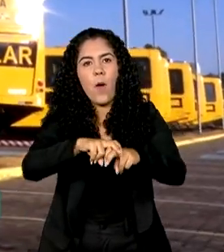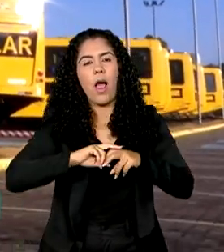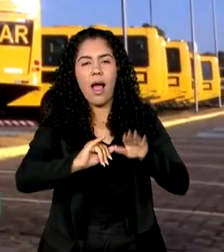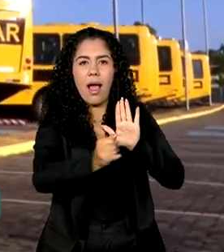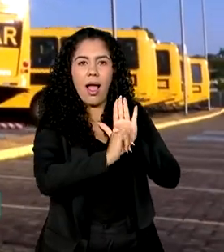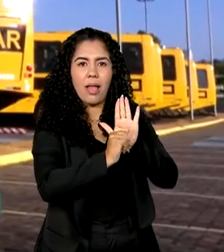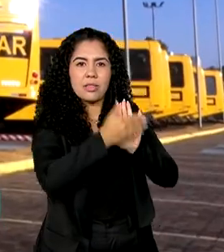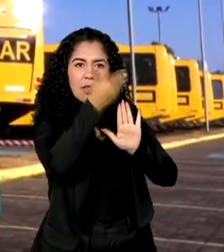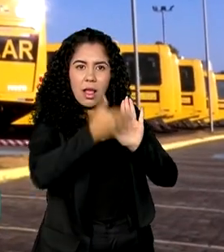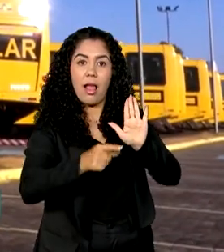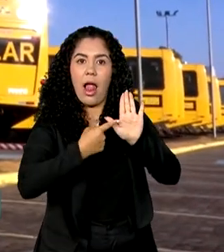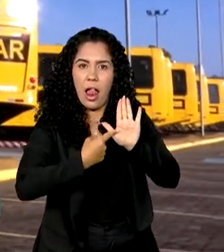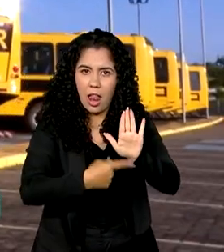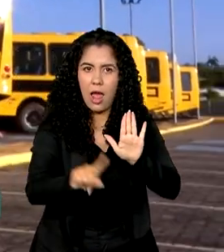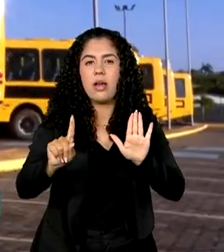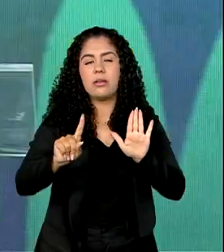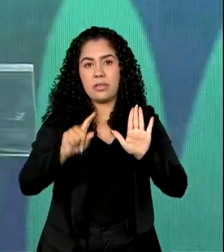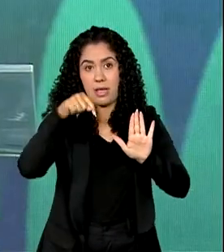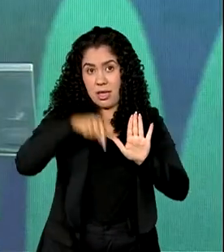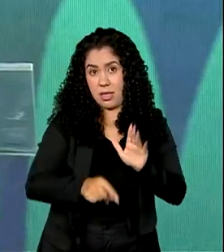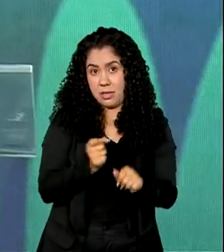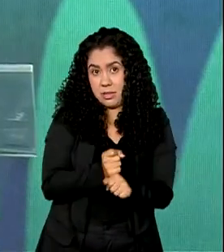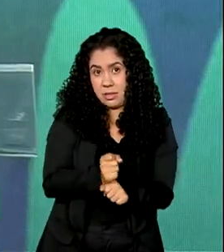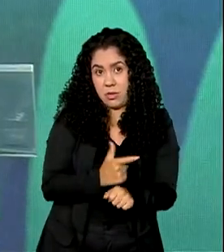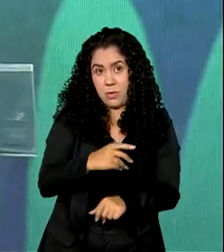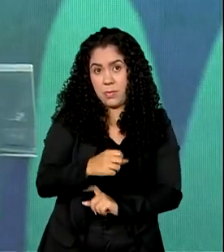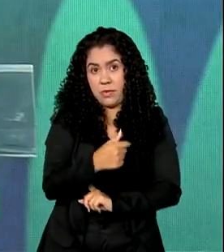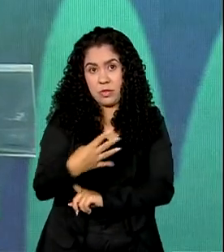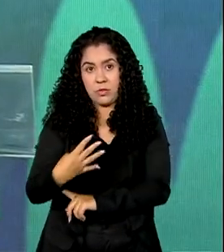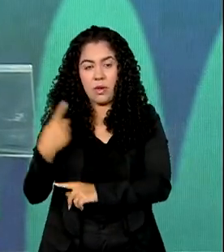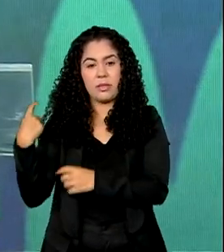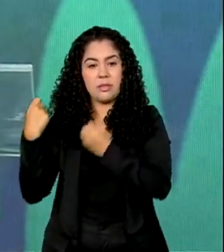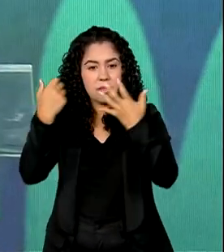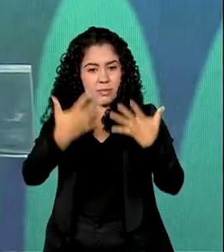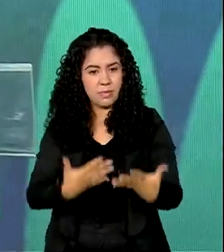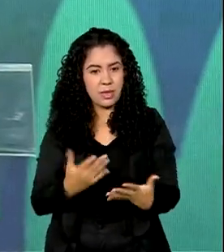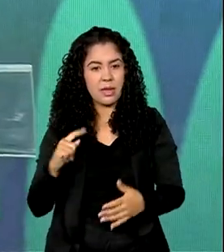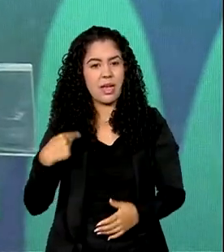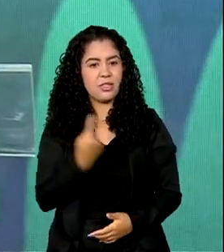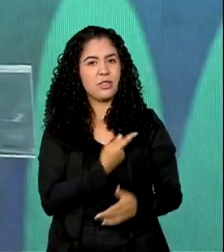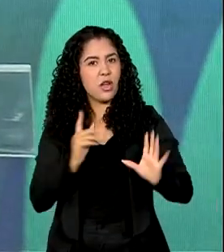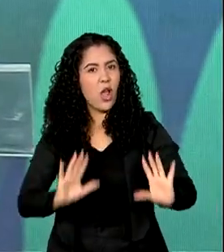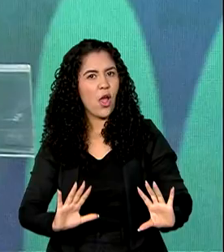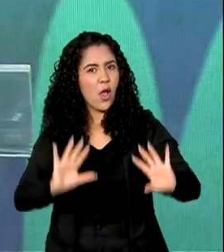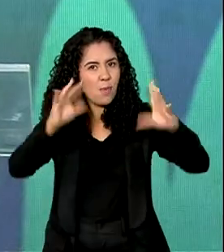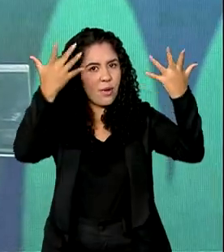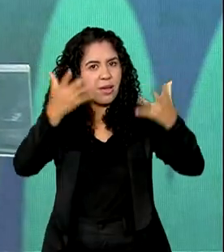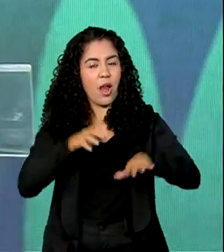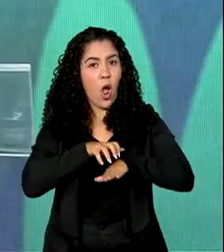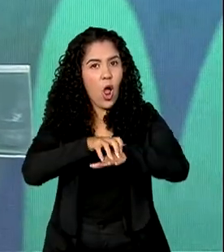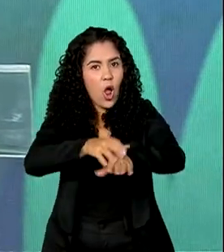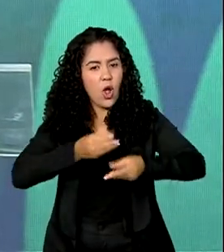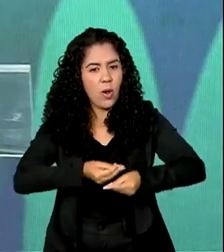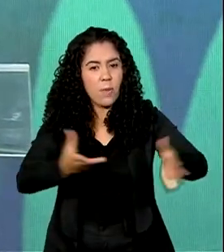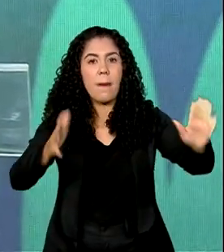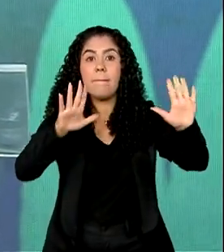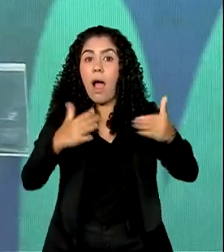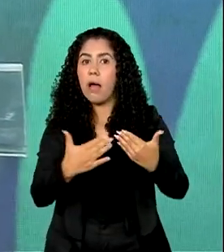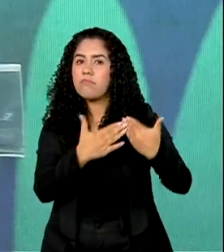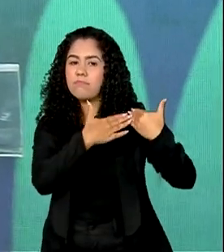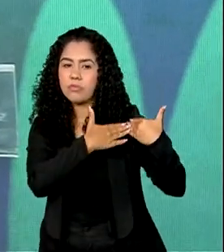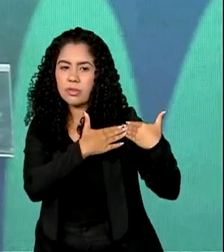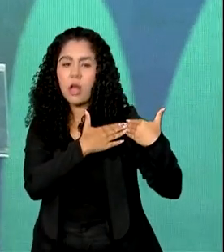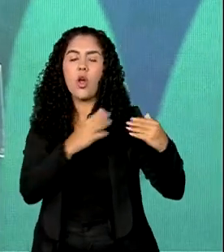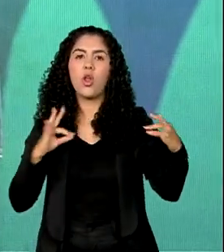lançado ainda em 2024. A entrega dos ônibus estamos aqui a celebrar, mas a responsabilidade de todos